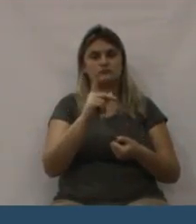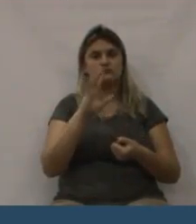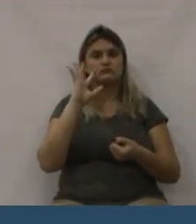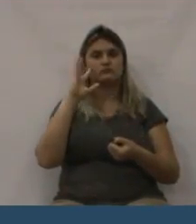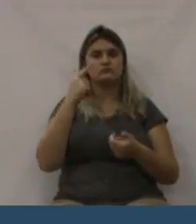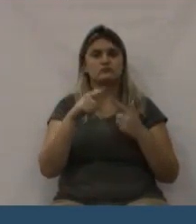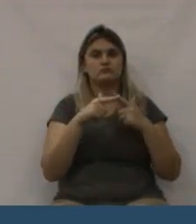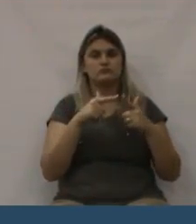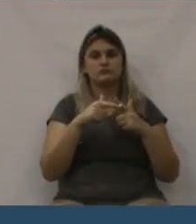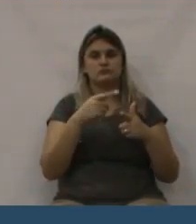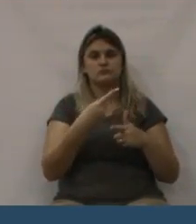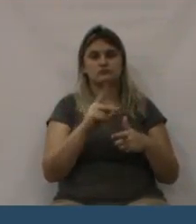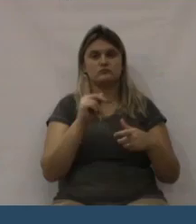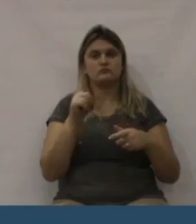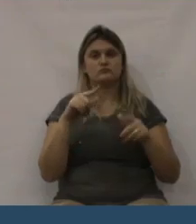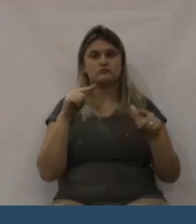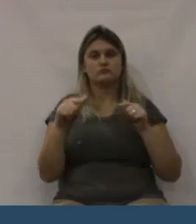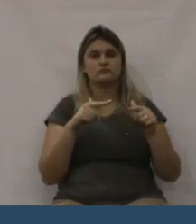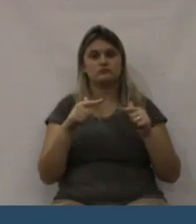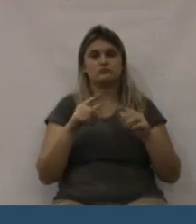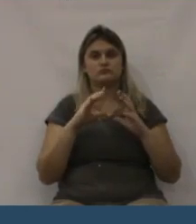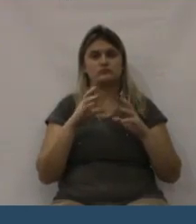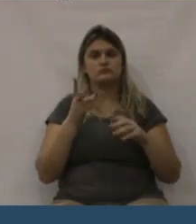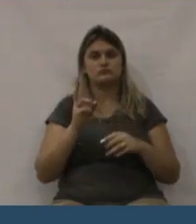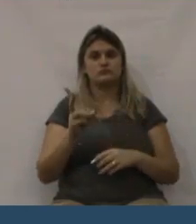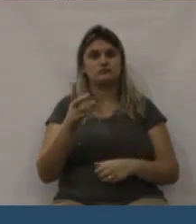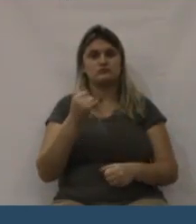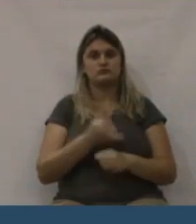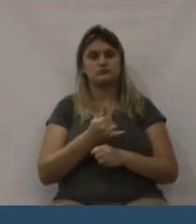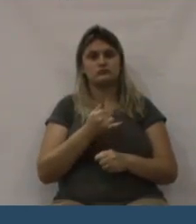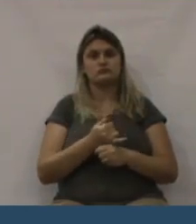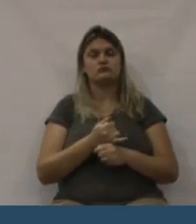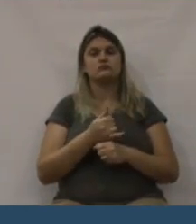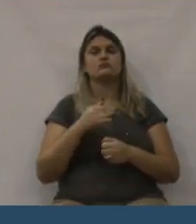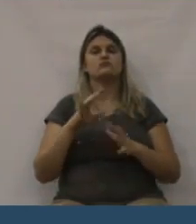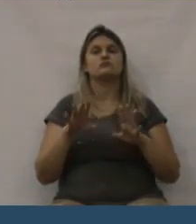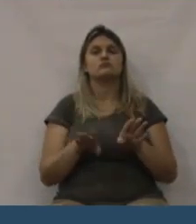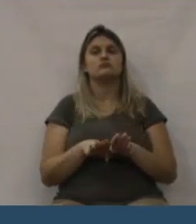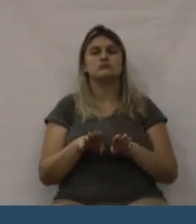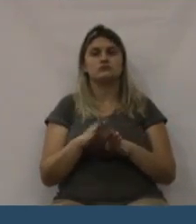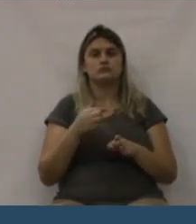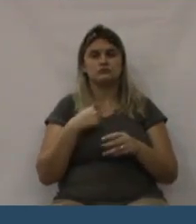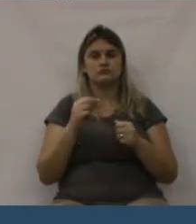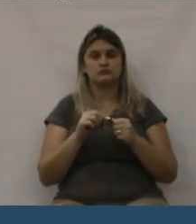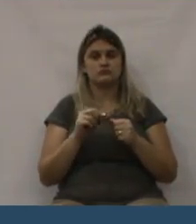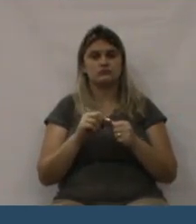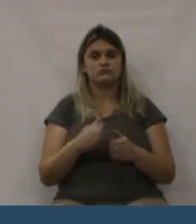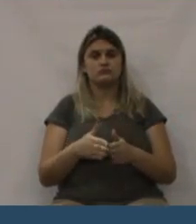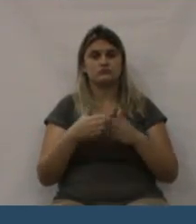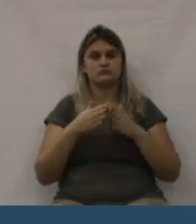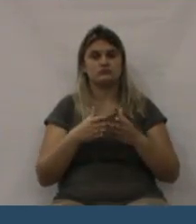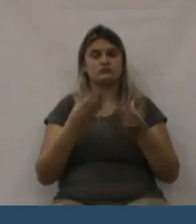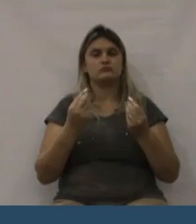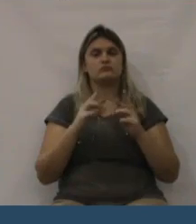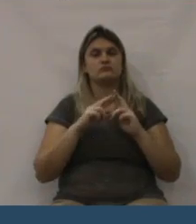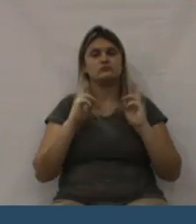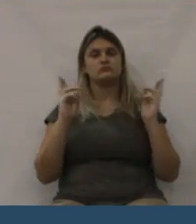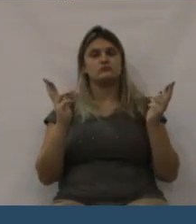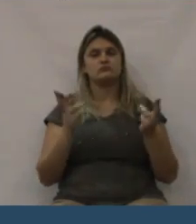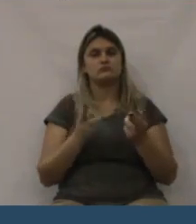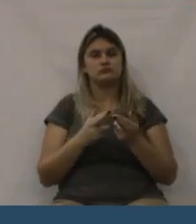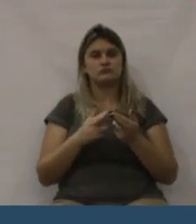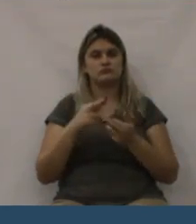eu tenho com os idosos, eu não estou lá por outro motivo, se não é por gostar e amar estar junto com os idosos, então a